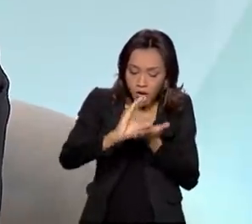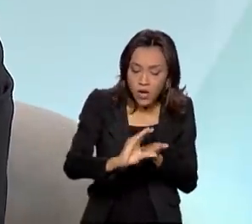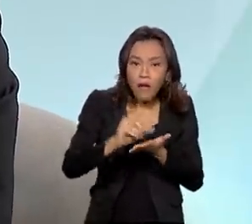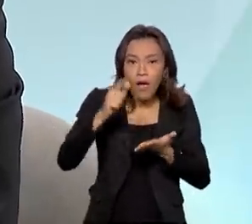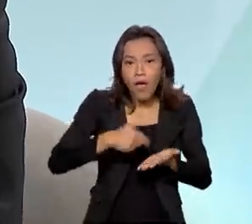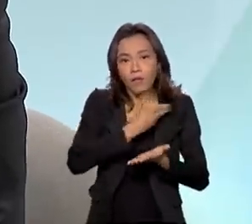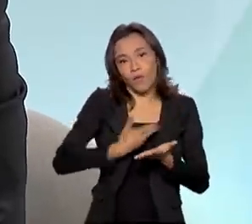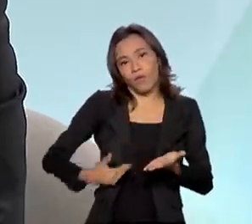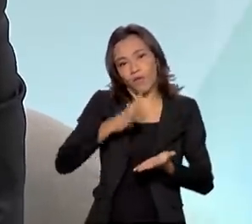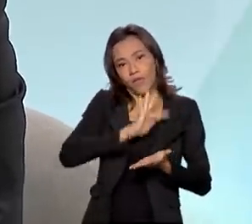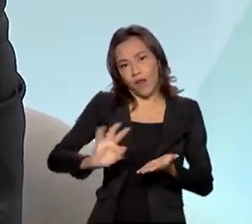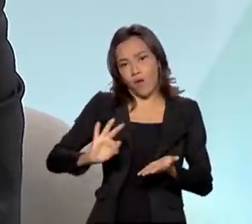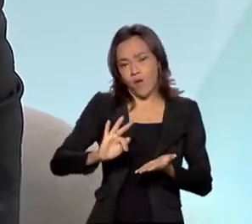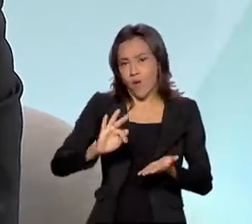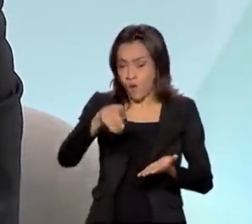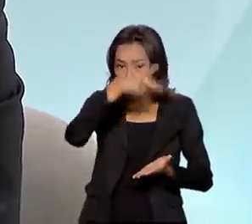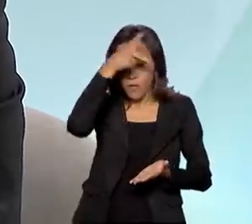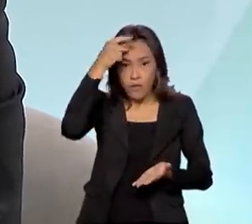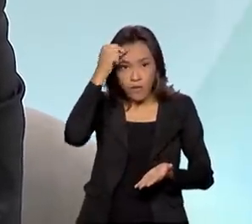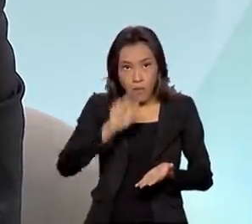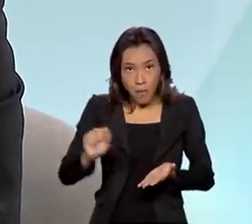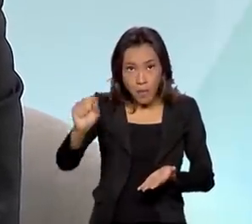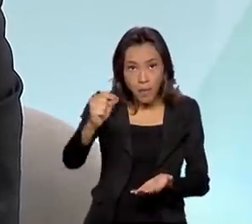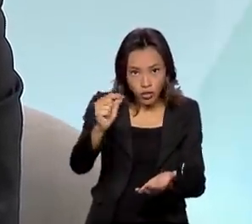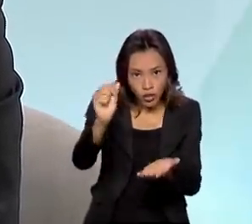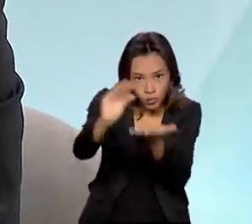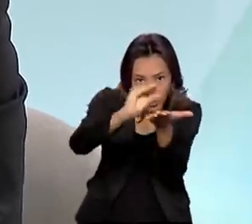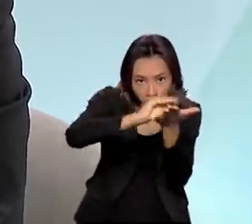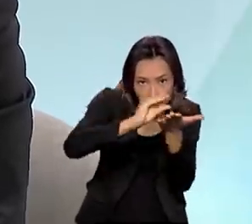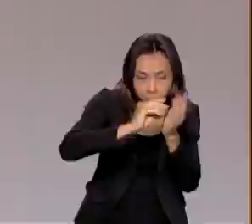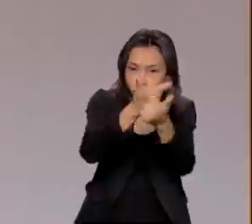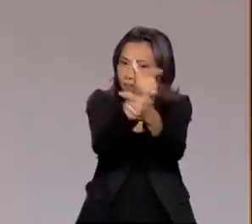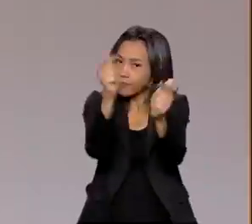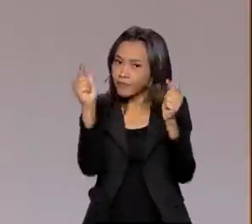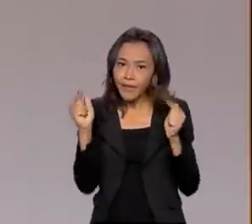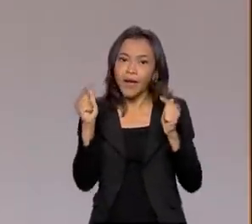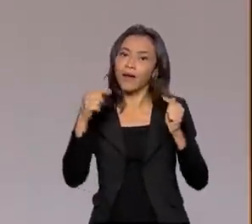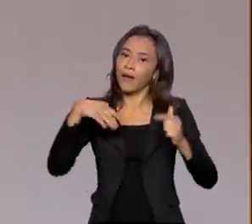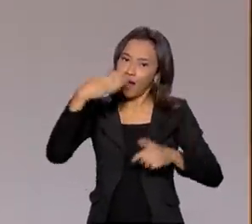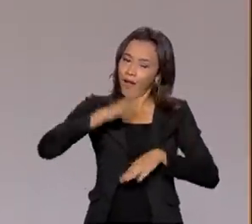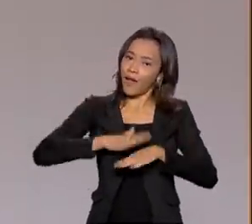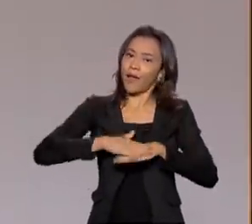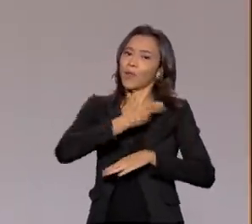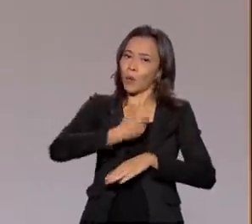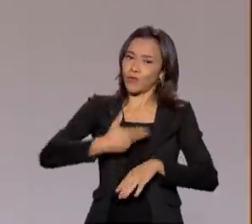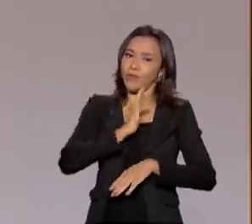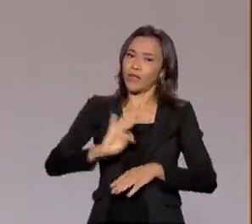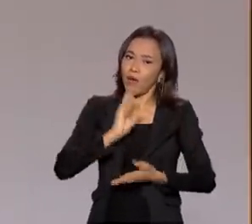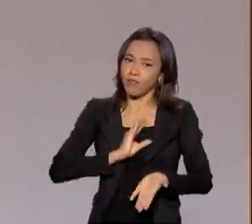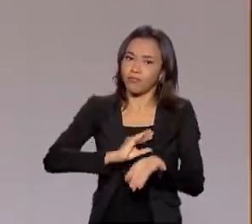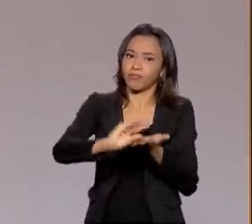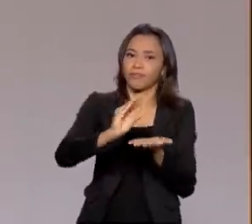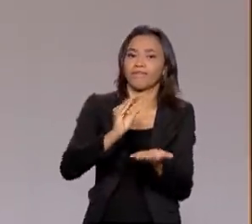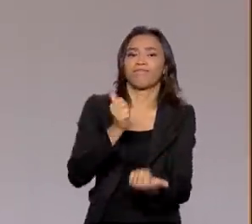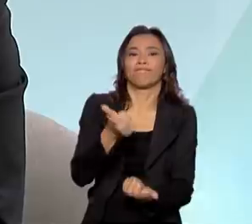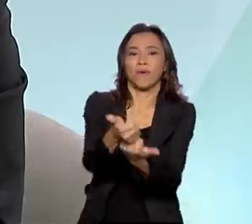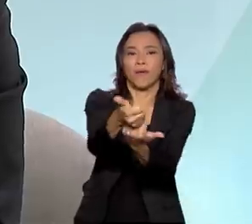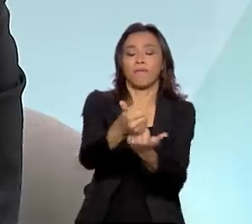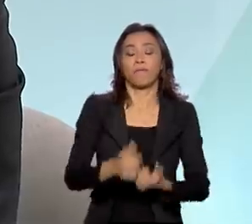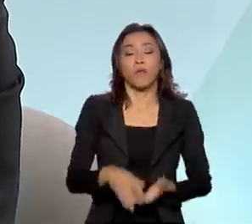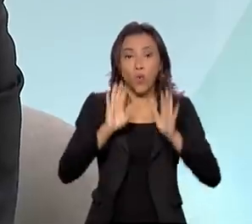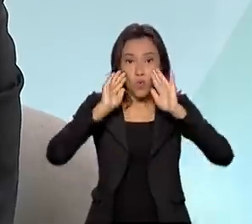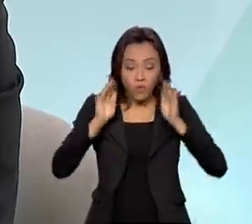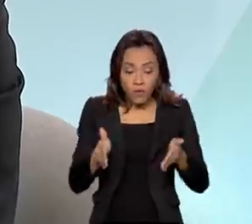municípios. Então, é um programa muito positivo e que traz um avanço fenomenal para gerações futuras. O foco na primeira infância